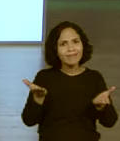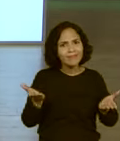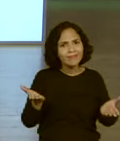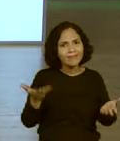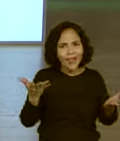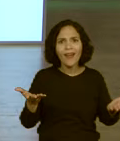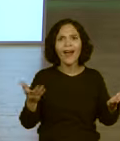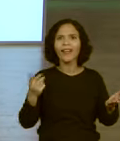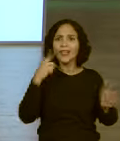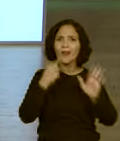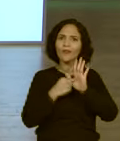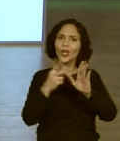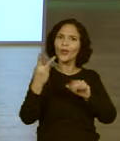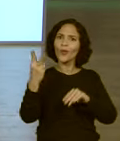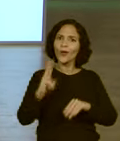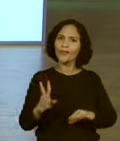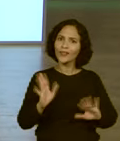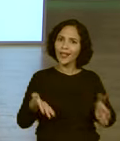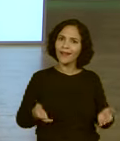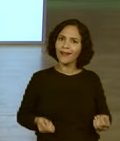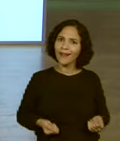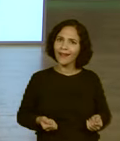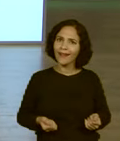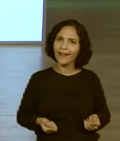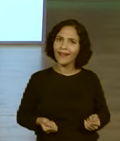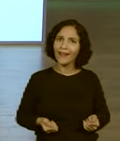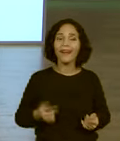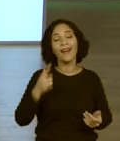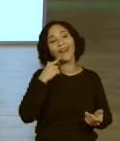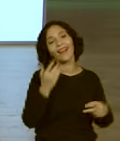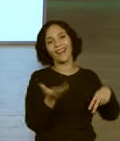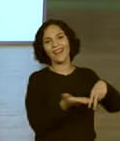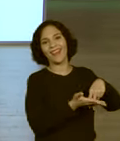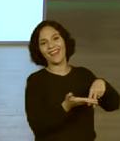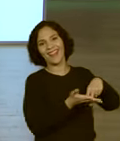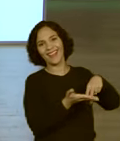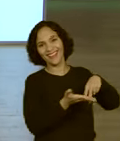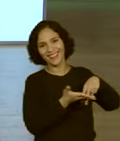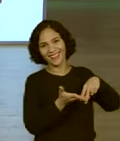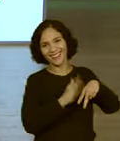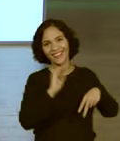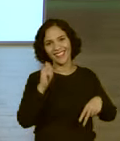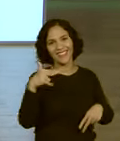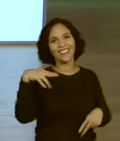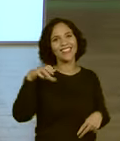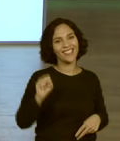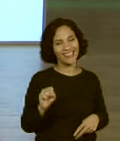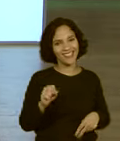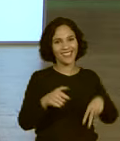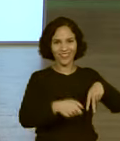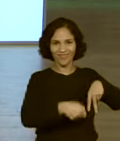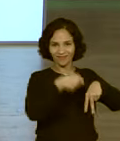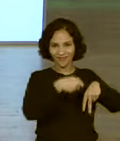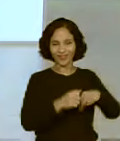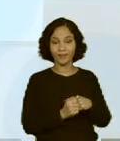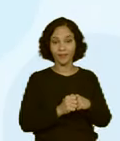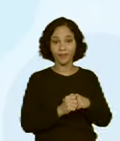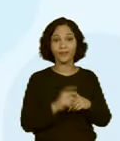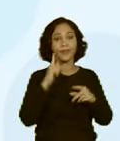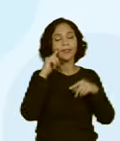Puxa. Ixi, eu acho só mais Apareceu duas vezes aqui. Aí, A calçadinha, né? Gasto com vestuário, com beleza.